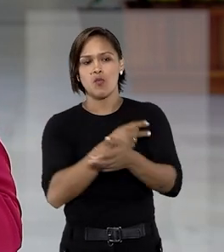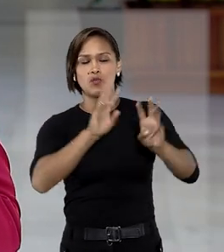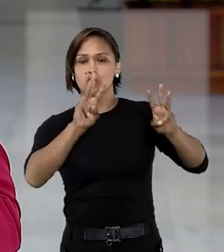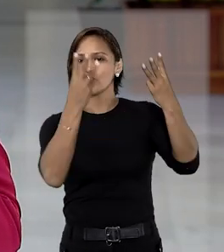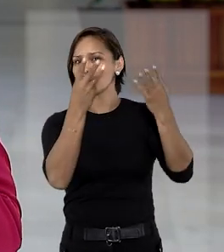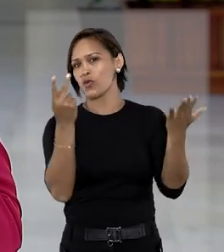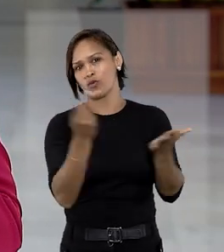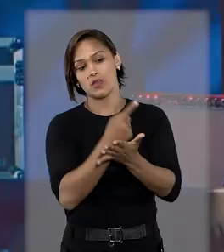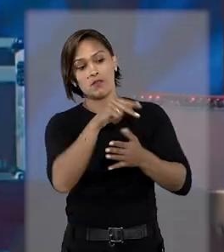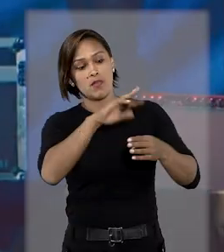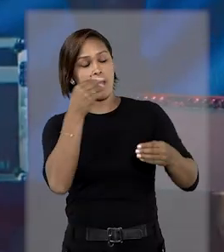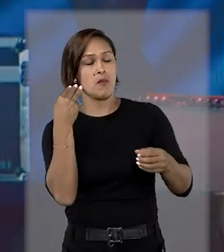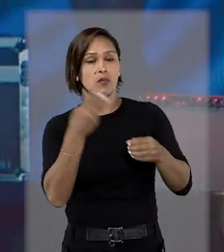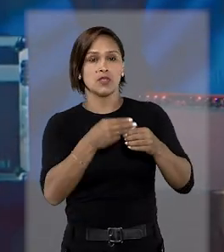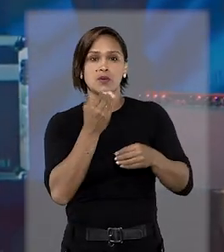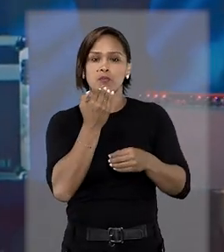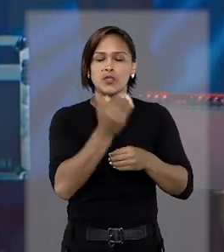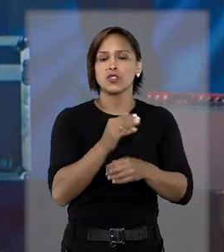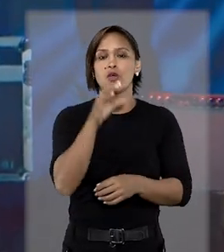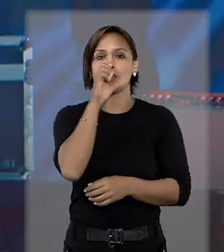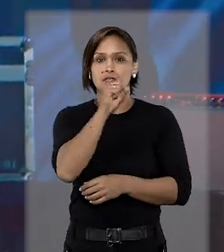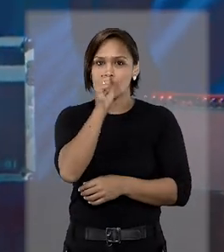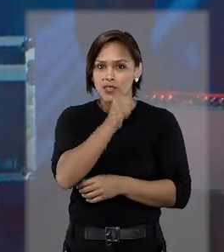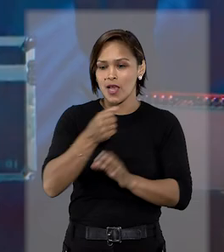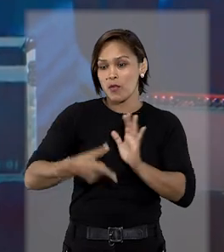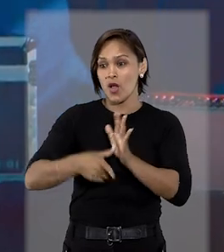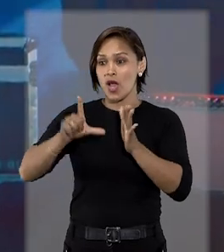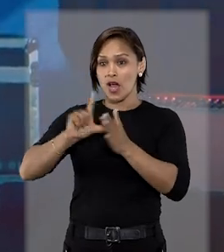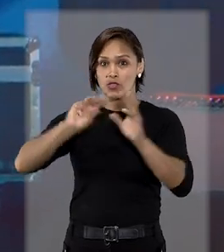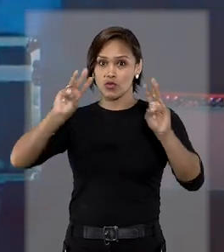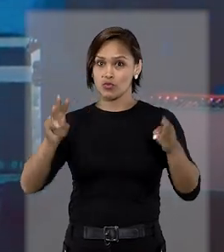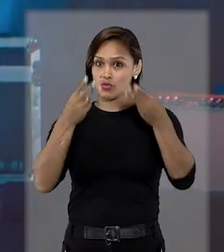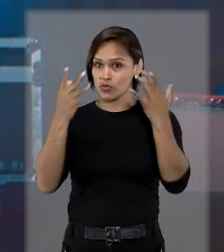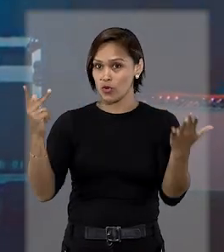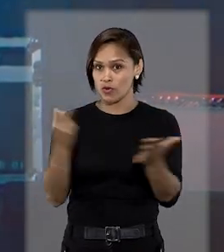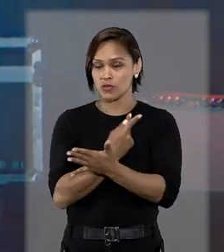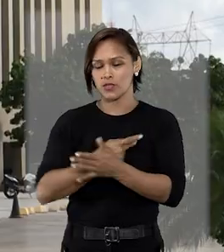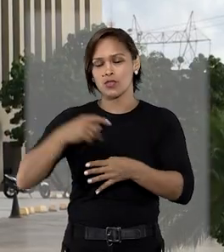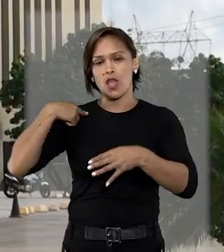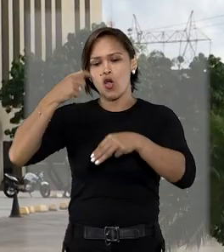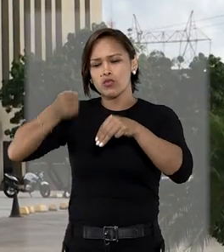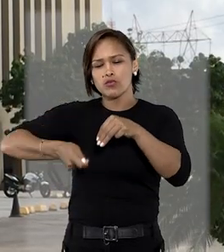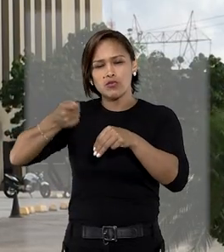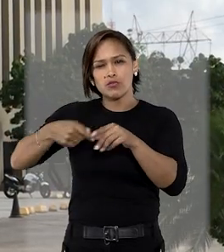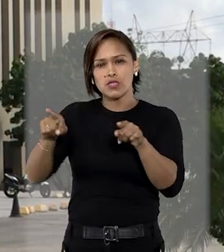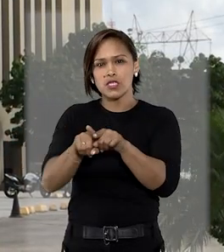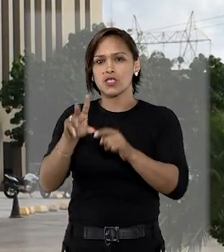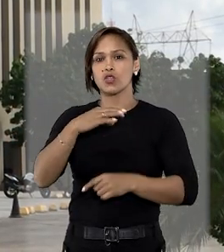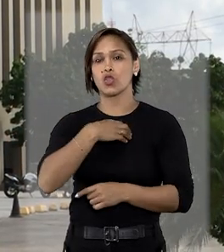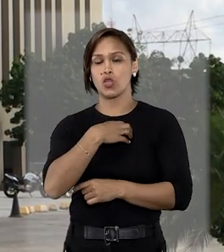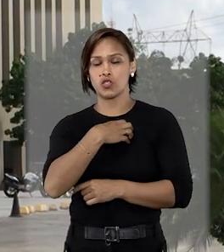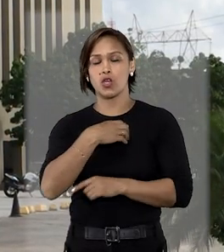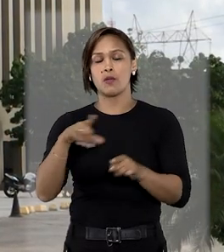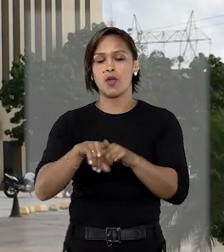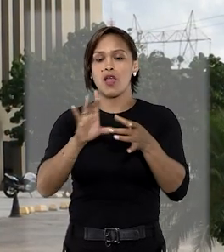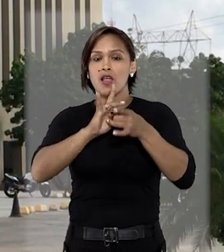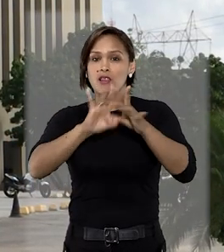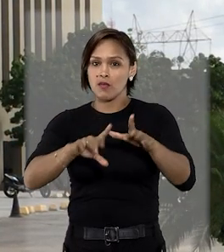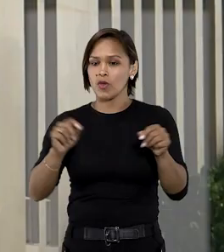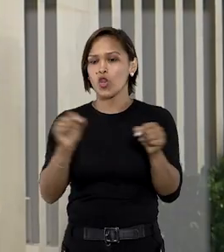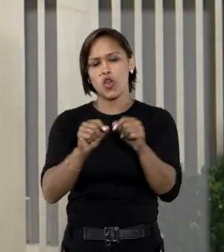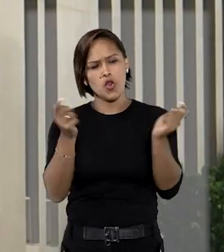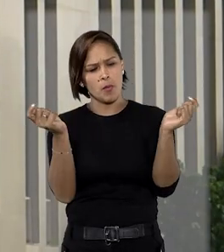Mas o município recorreu e no sábado, véspera do show de Gustavo Lima, o juiz plantonista do TJ da Bahia liberou a